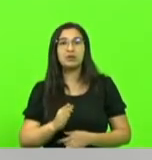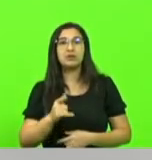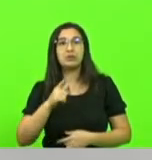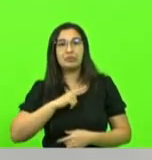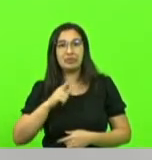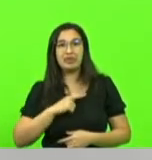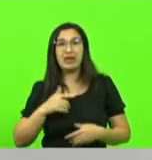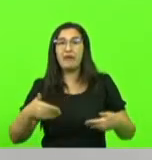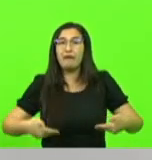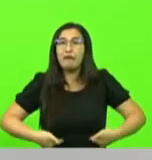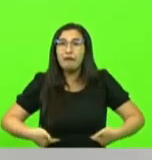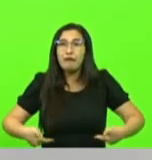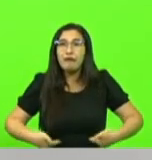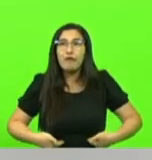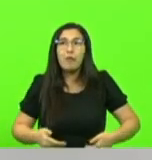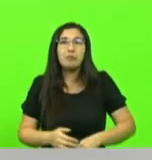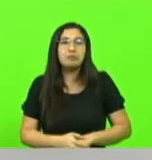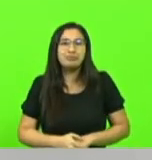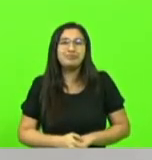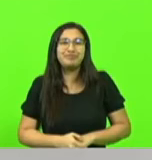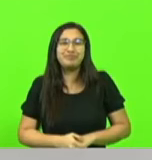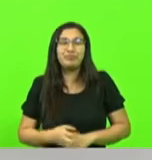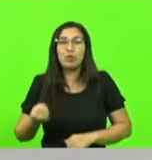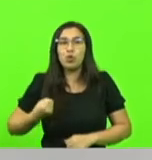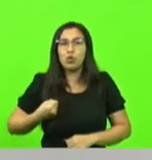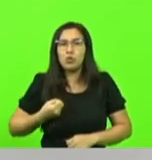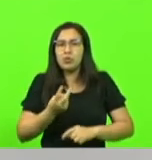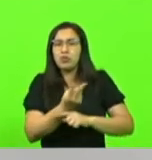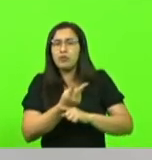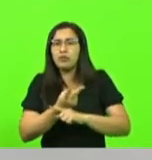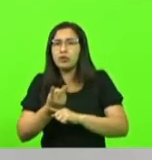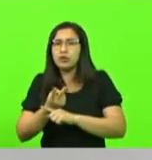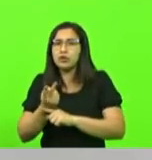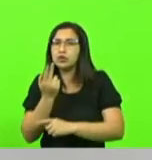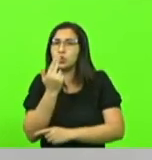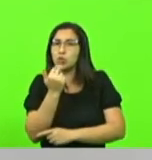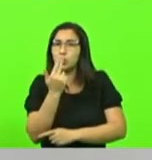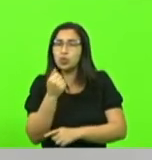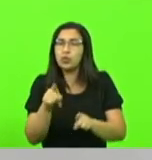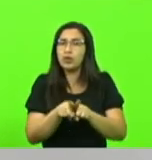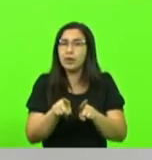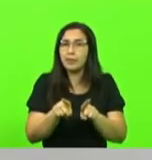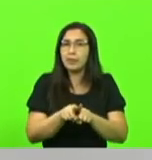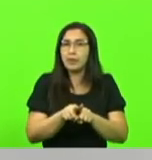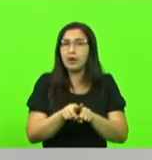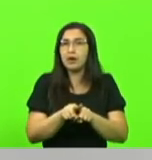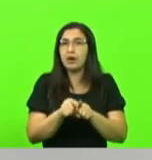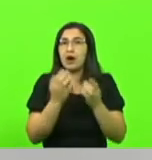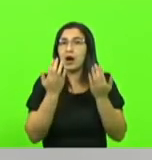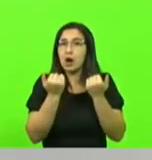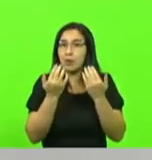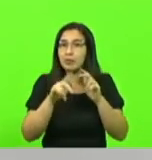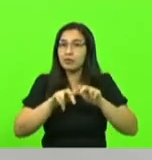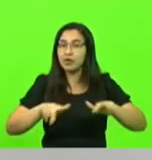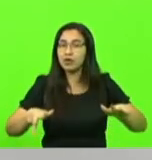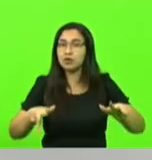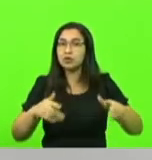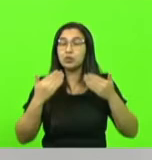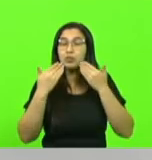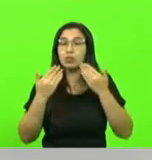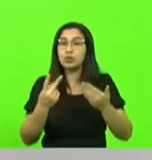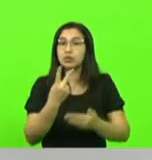Os dados do sistema de vigilância alimentar e nutricional do Ministério da Saúde revelam que 26